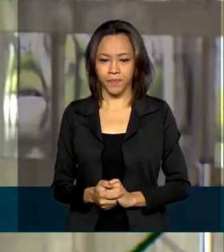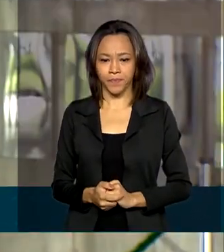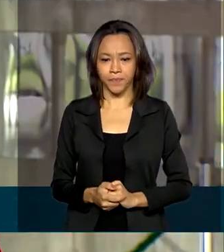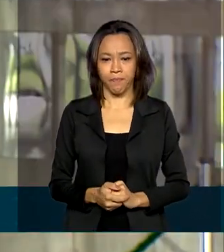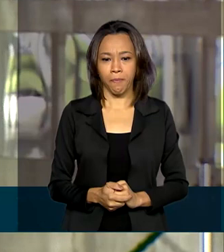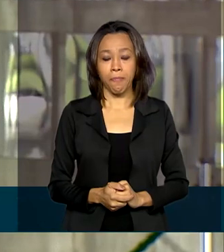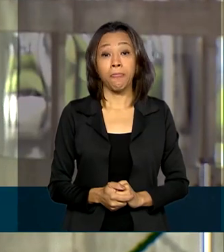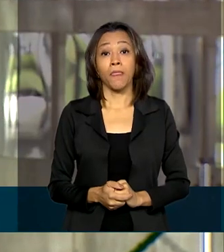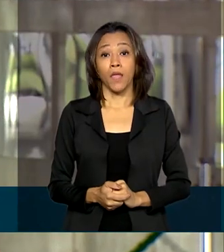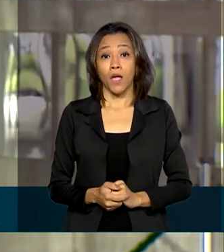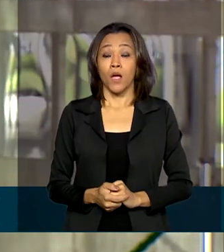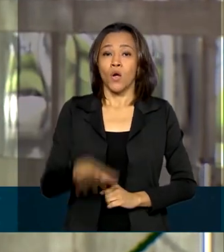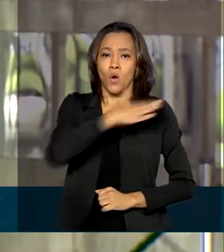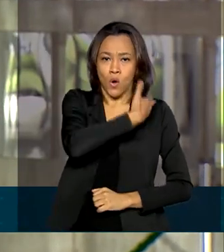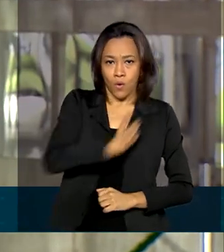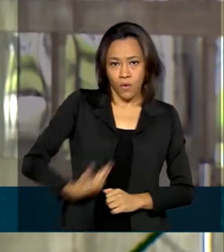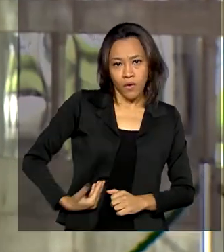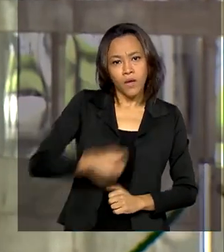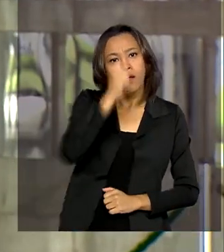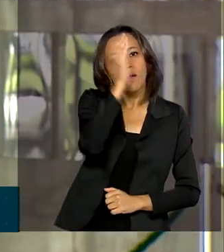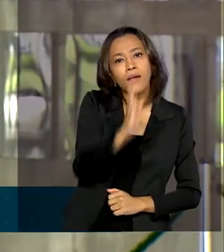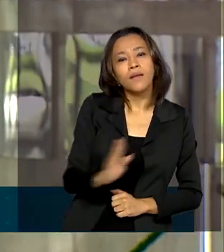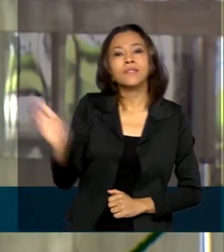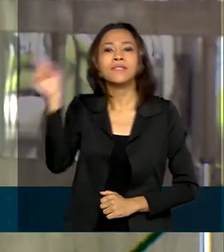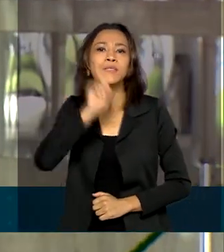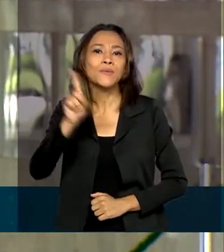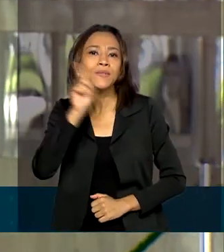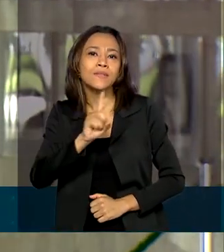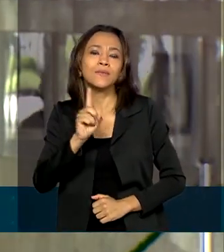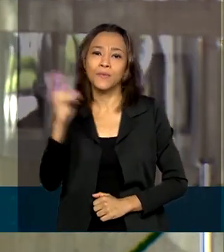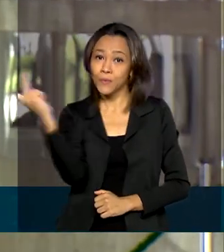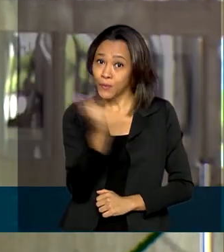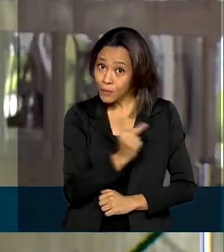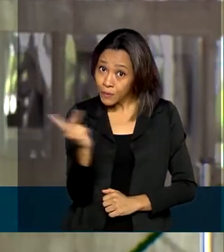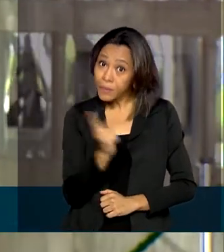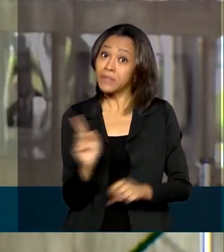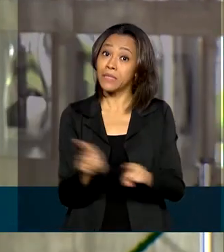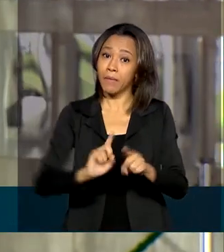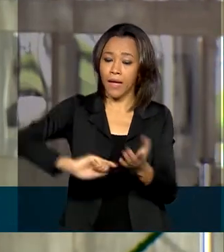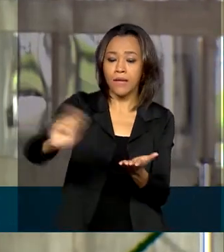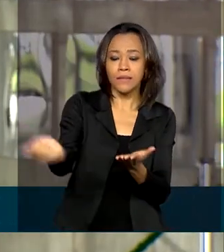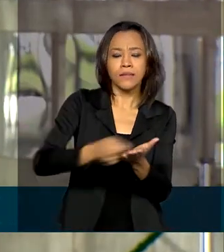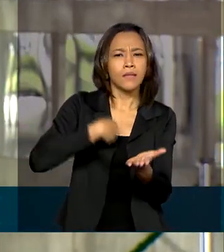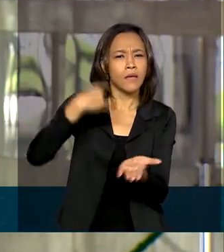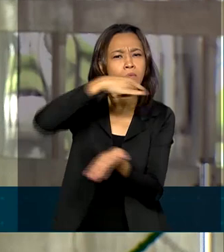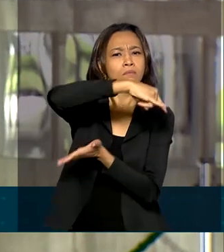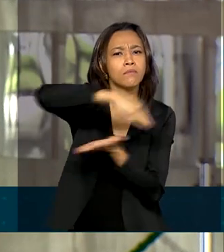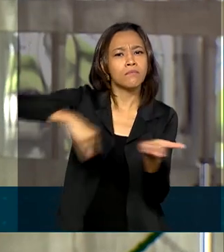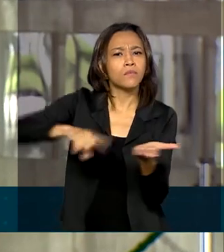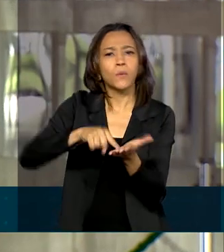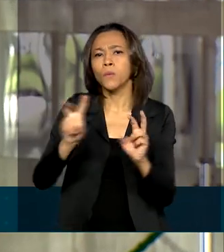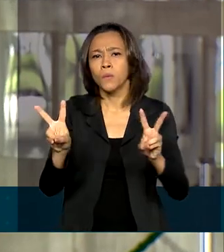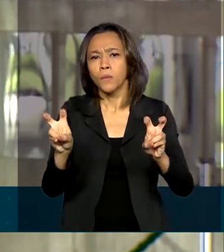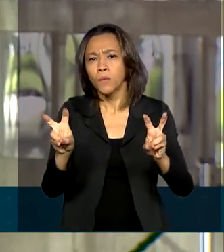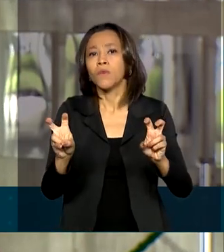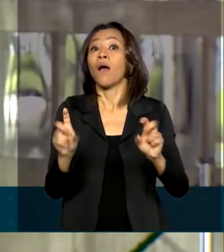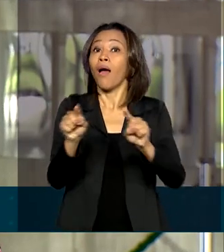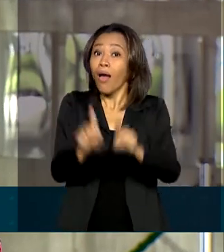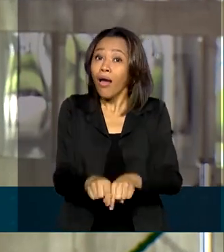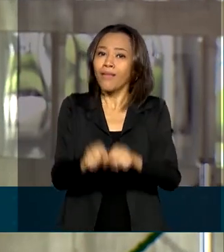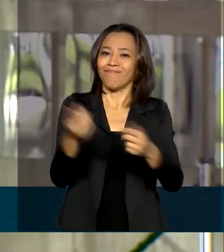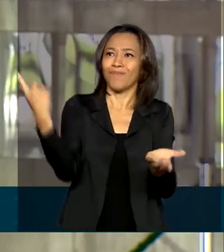Os governos do Brasil e dos Estados Unidos também assinaram um protocolo adicional ao acordo de